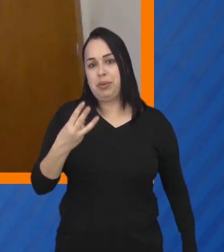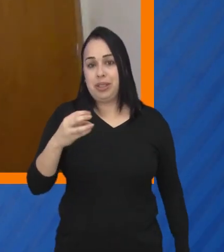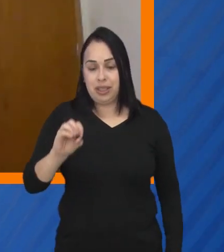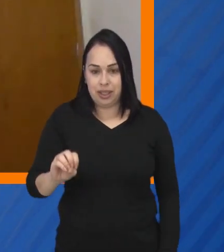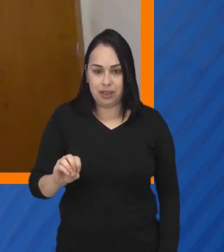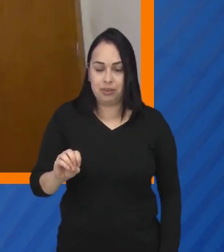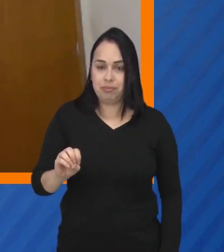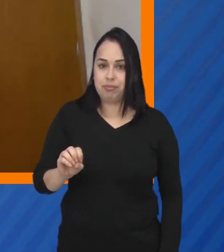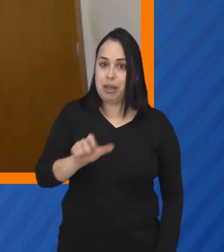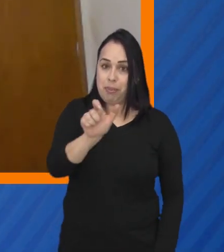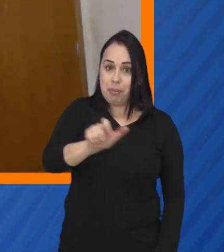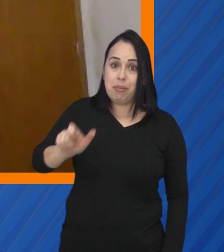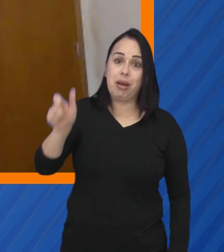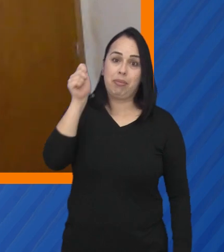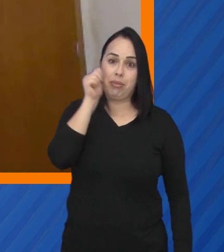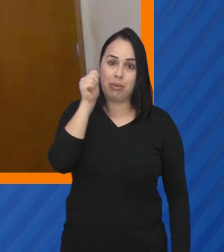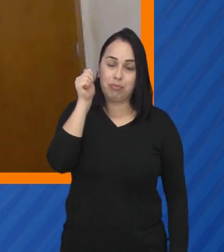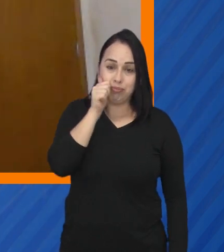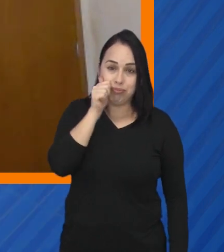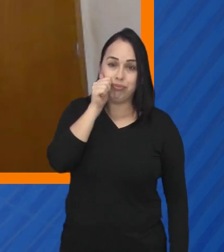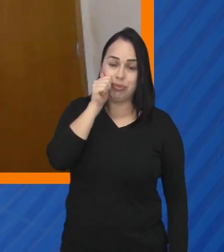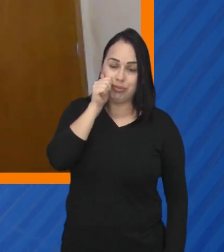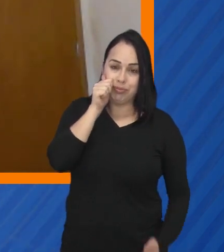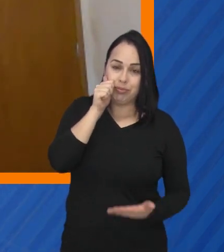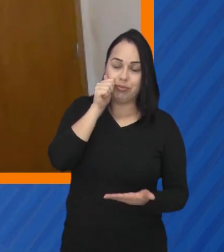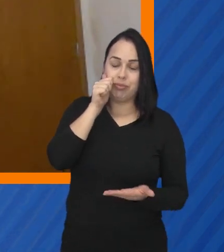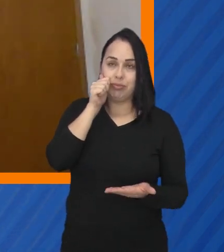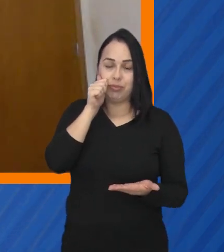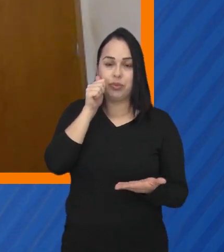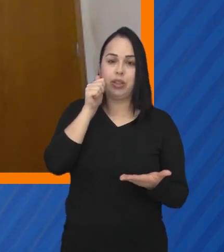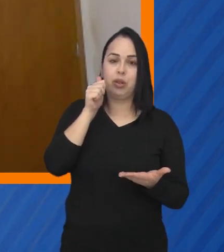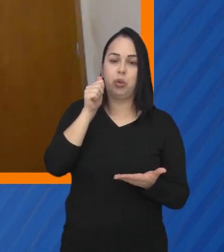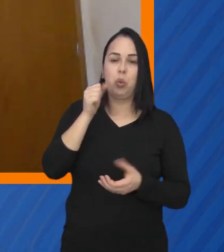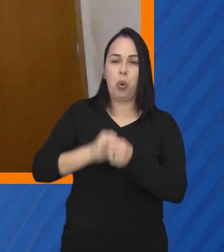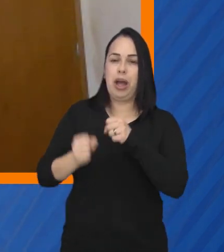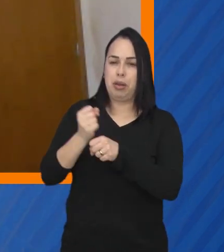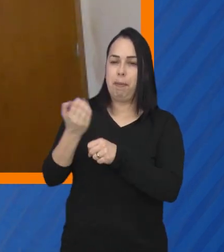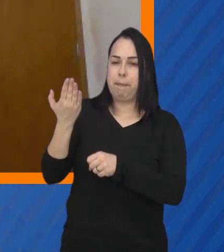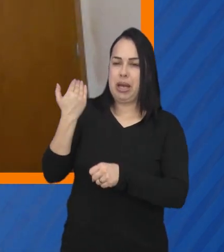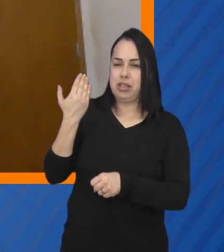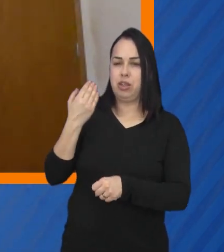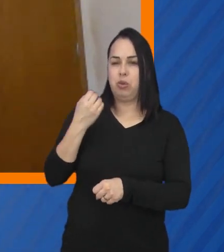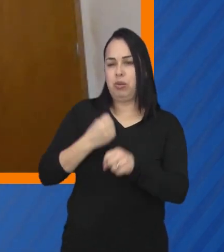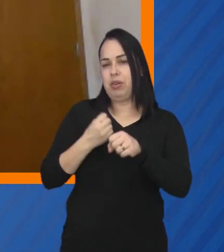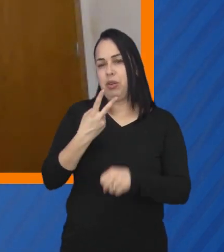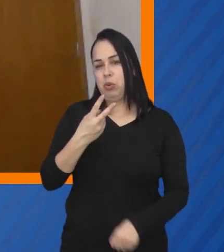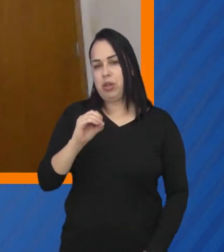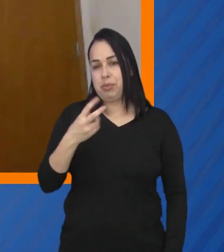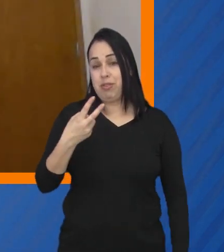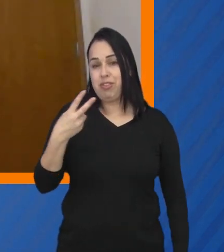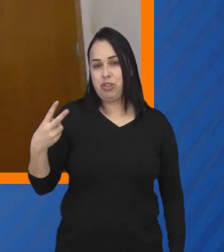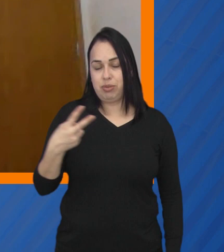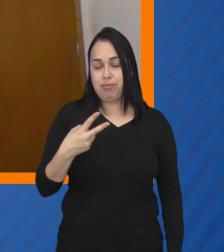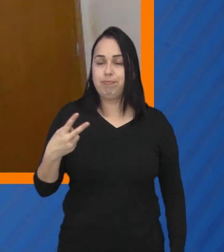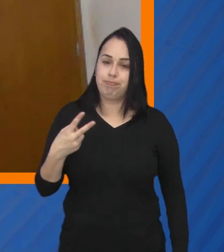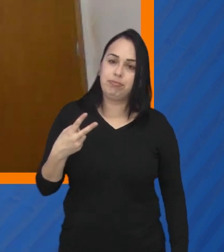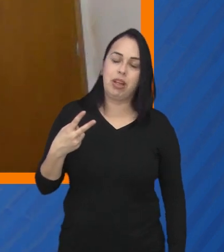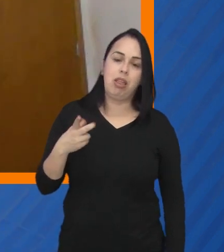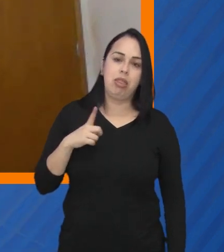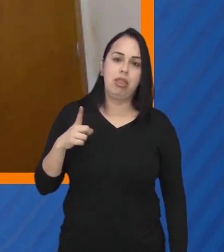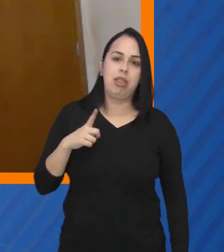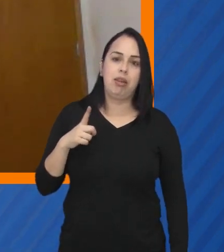Particularmente nas mulheres, nós, a partir do ano passado, 2022, nós tivemos